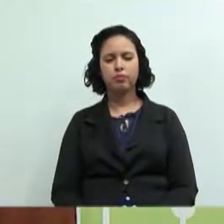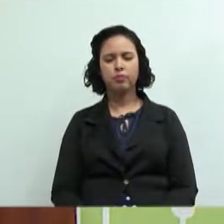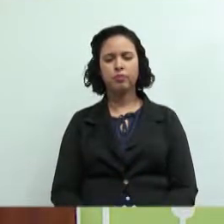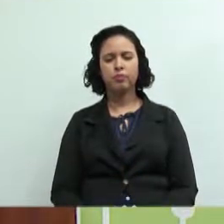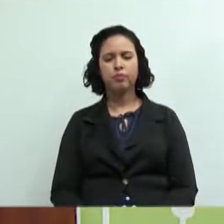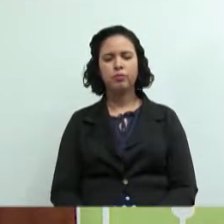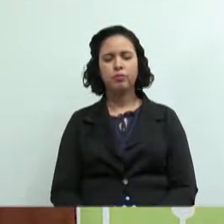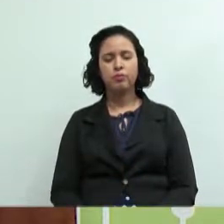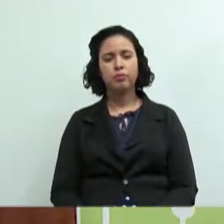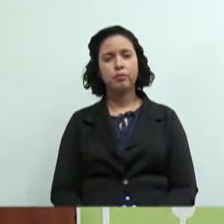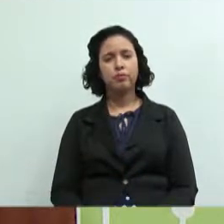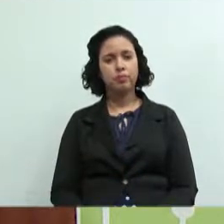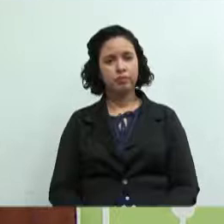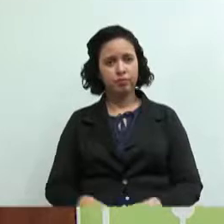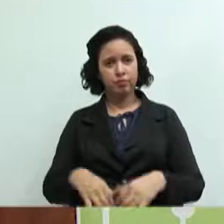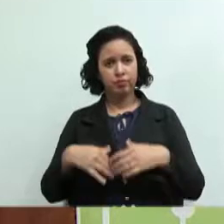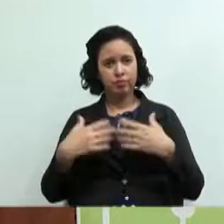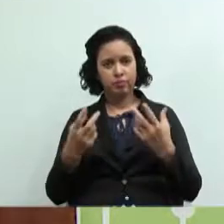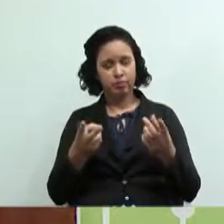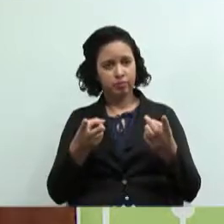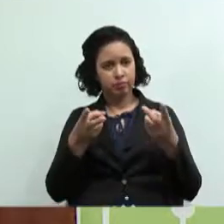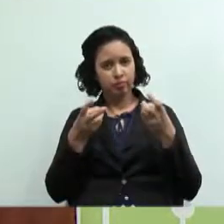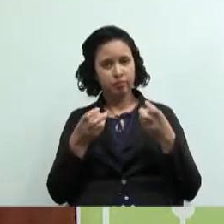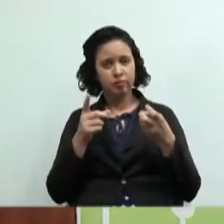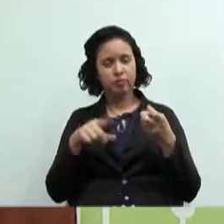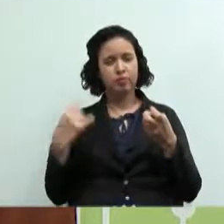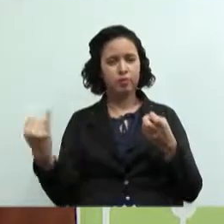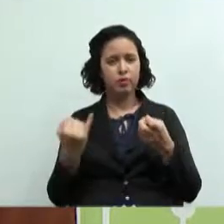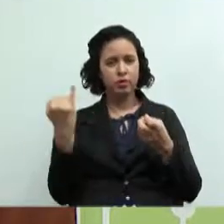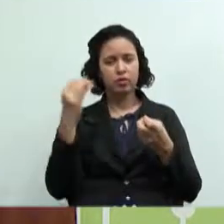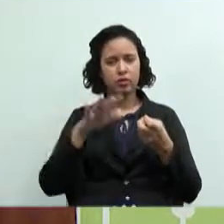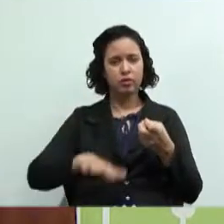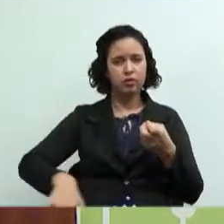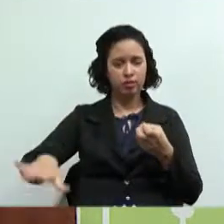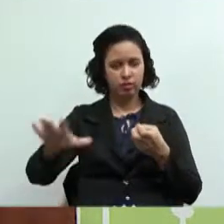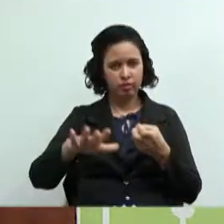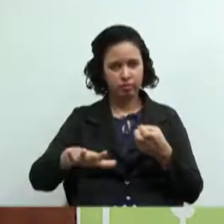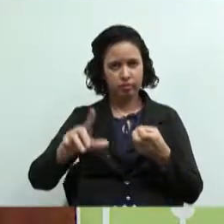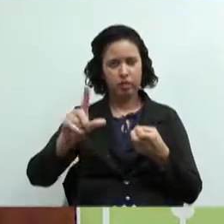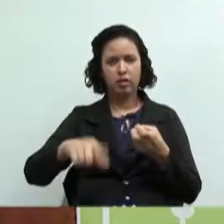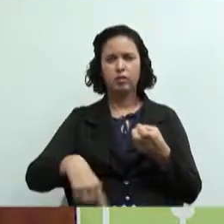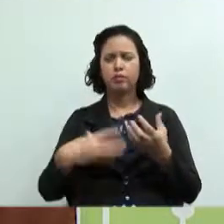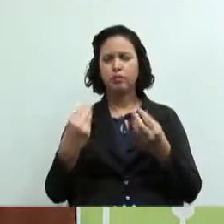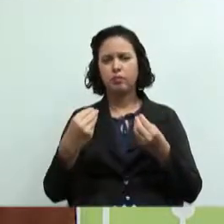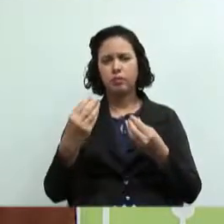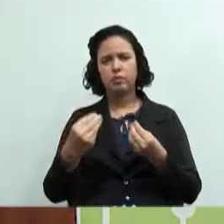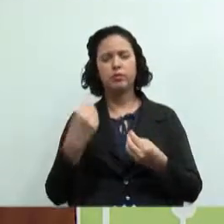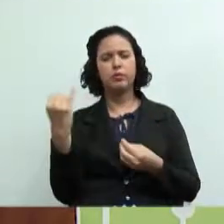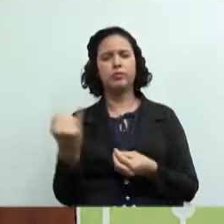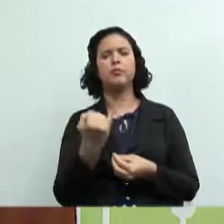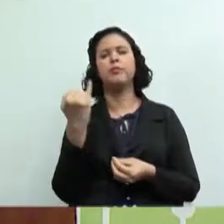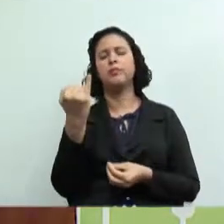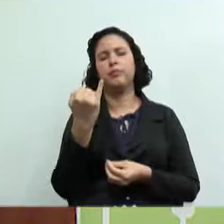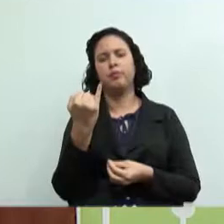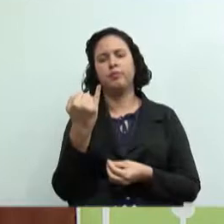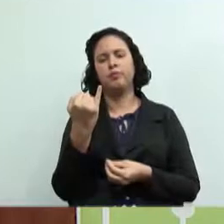E aí? Perceberam quão importante esse ramo? Ele é muito importante. Veja bem.